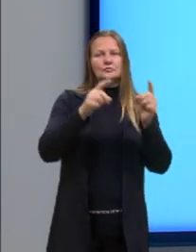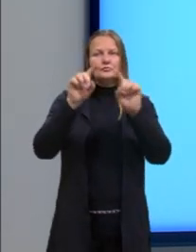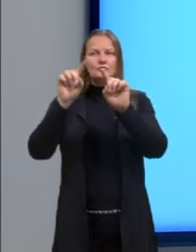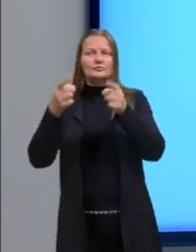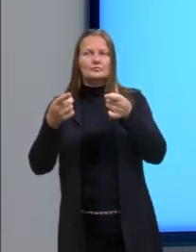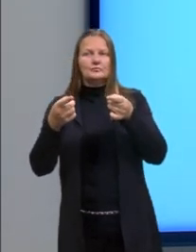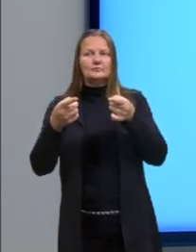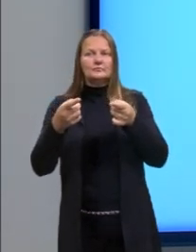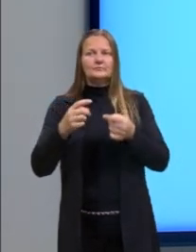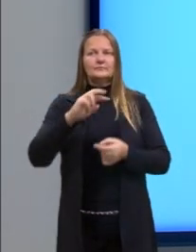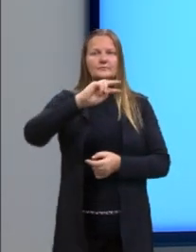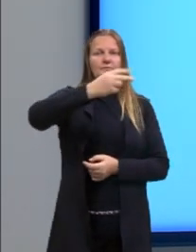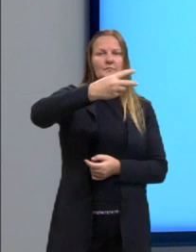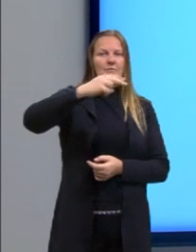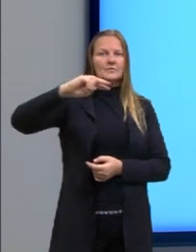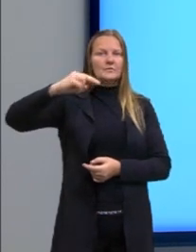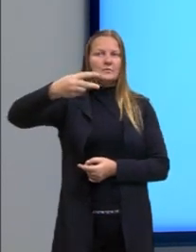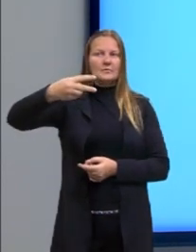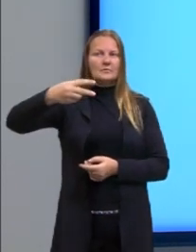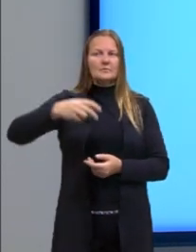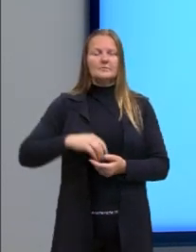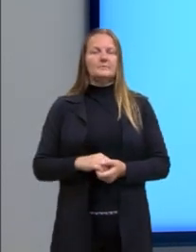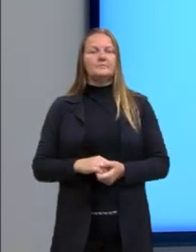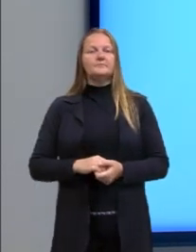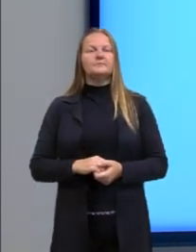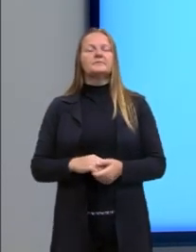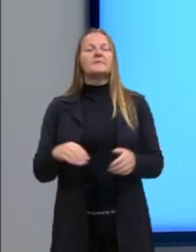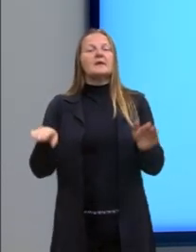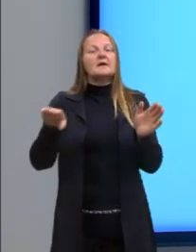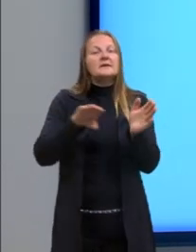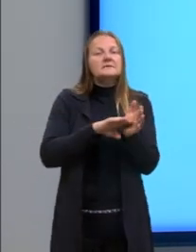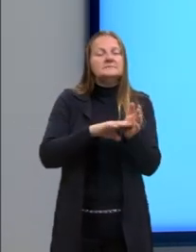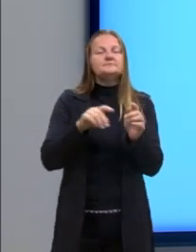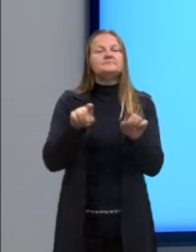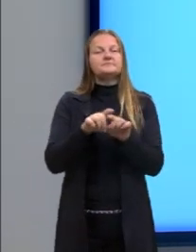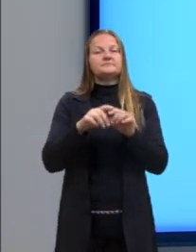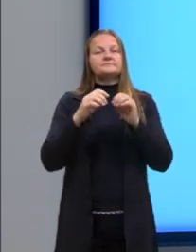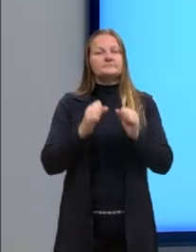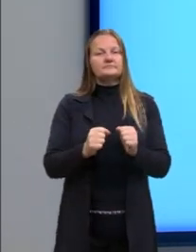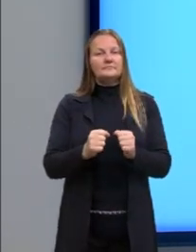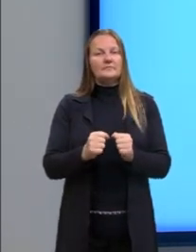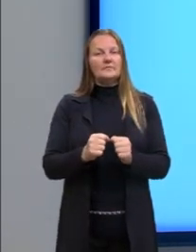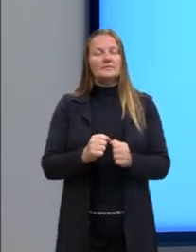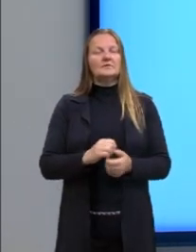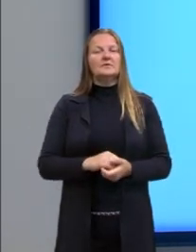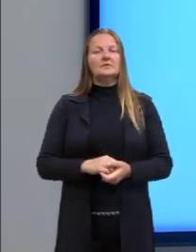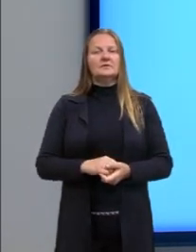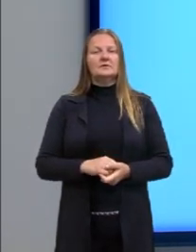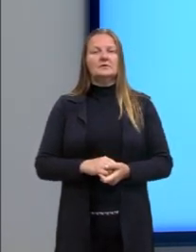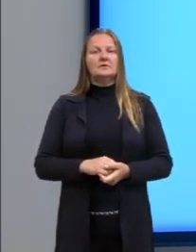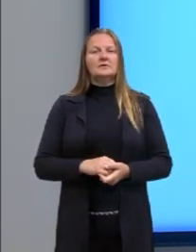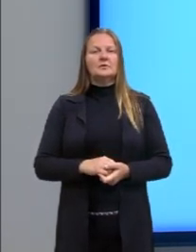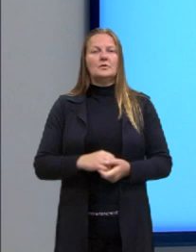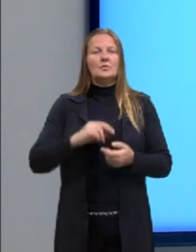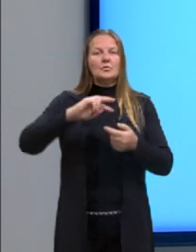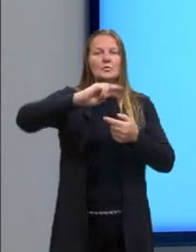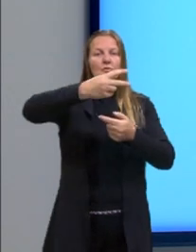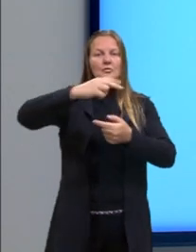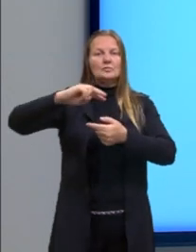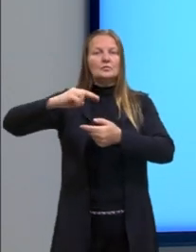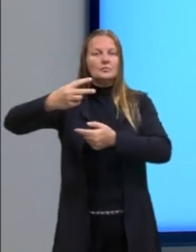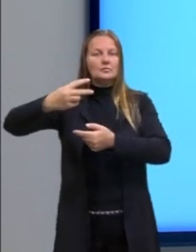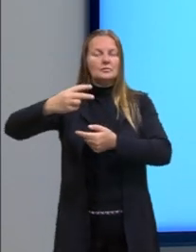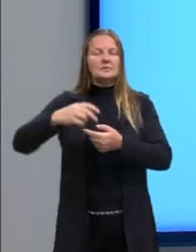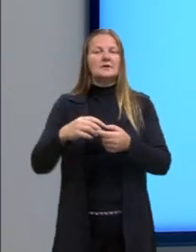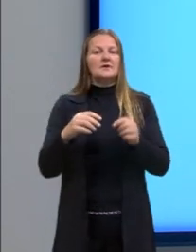ali o expoente 2, né? Até podemos utilizar os produtos notáveis. Nós vimos a equação reduzida,